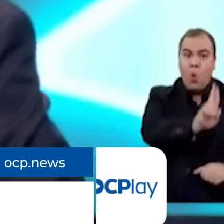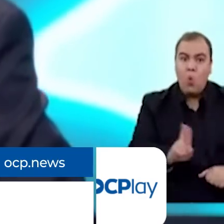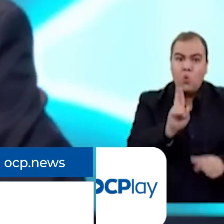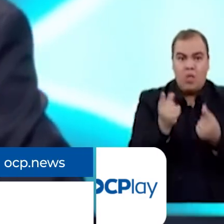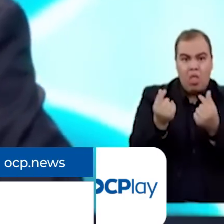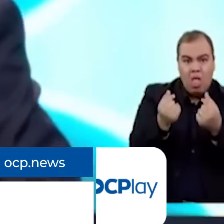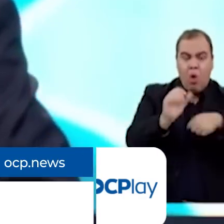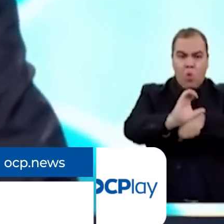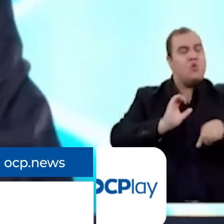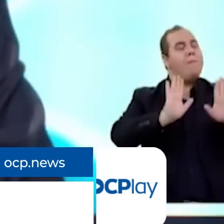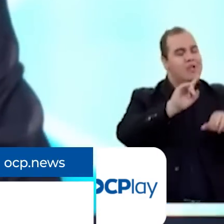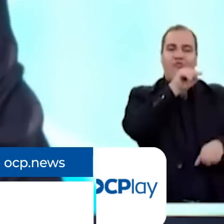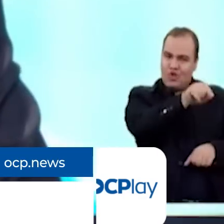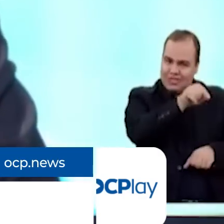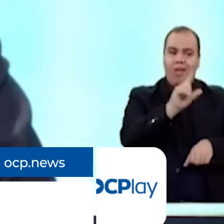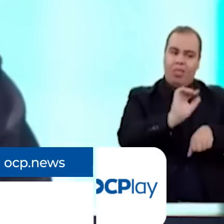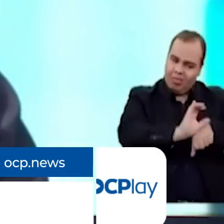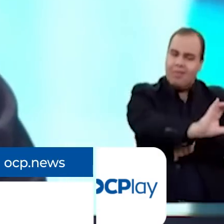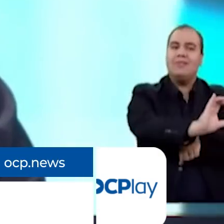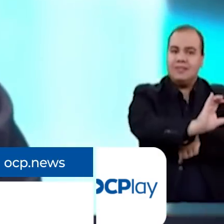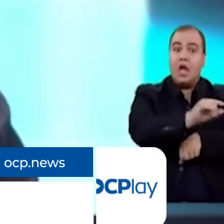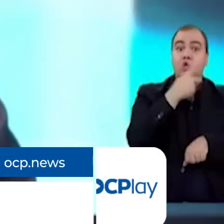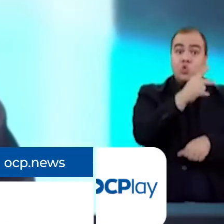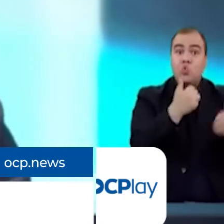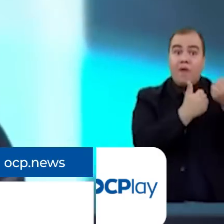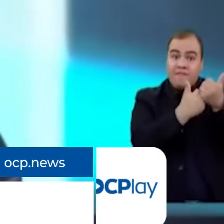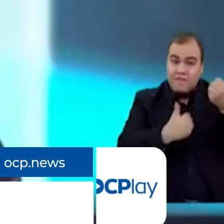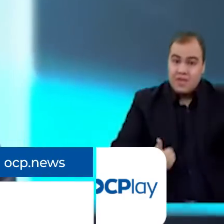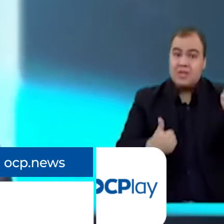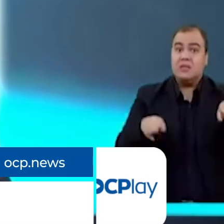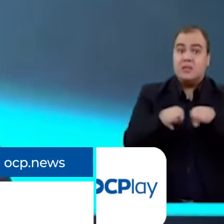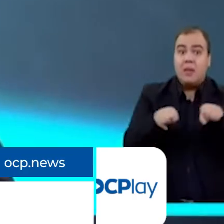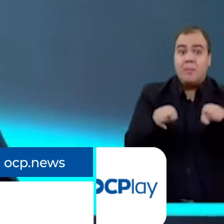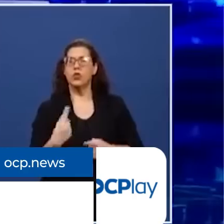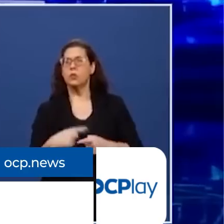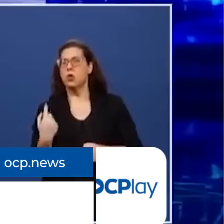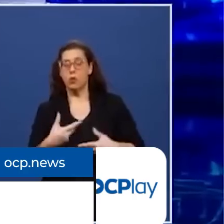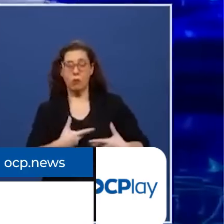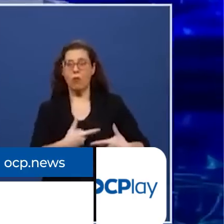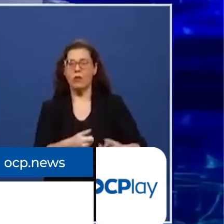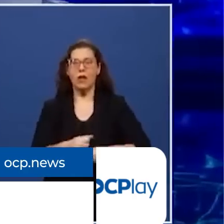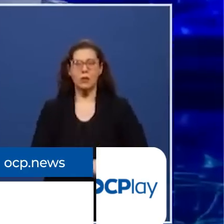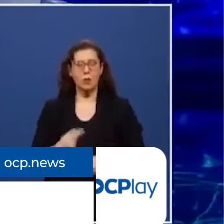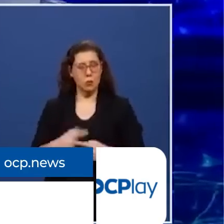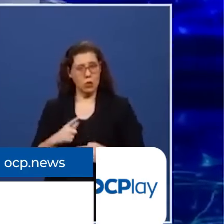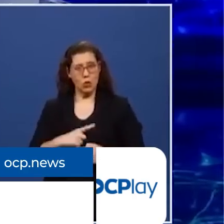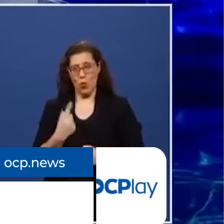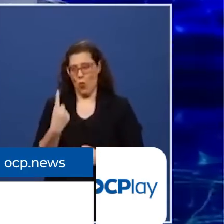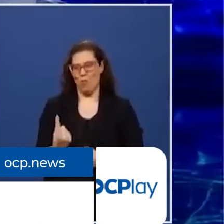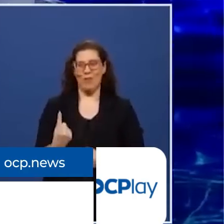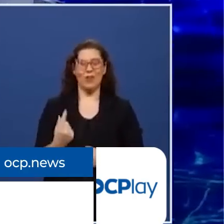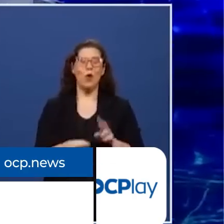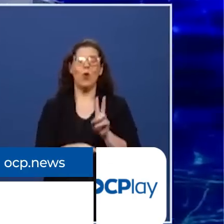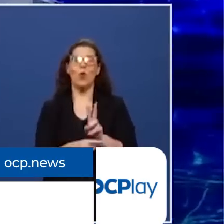que inicialmente seria um debate entre Lula e Bolsonaro, foi alterado para uma entrevista após a campanha de Lula informar que o